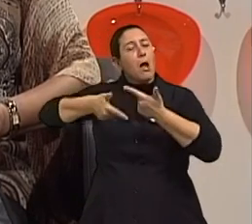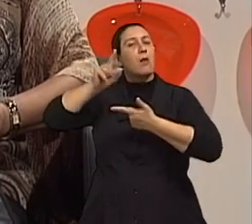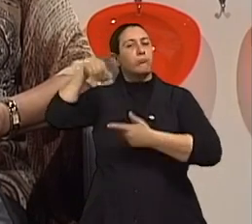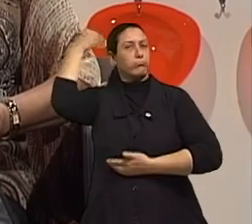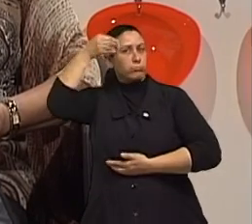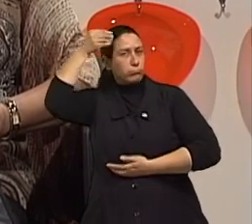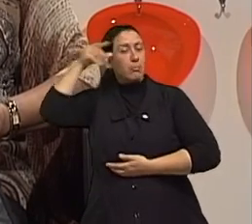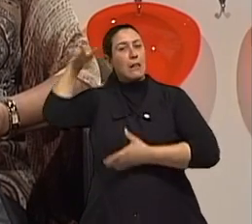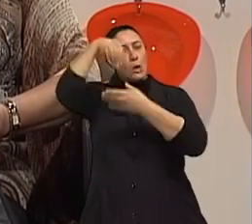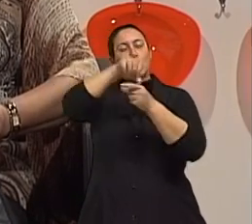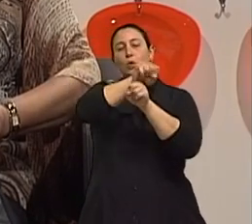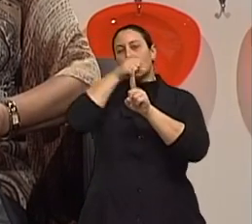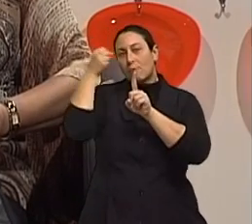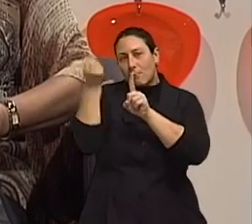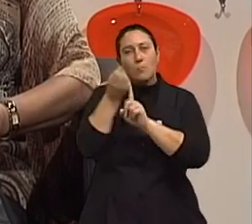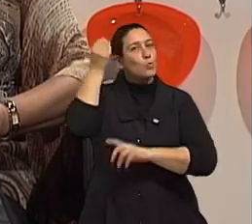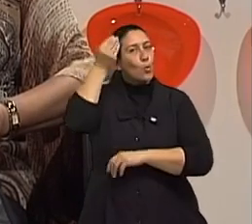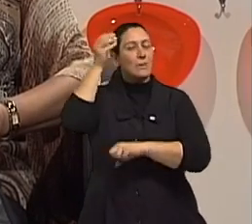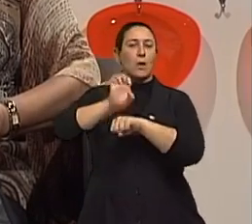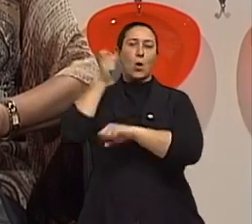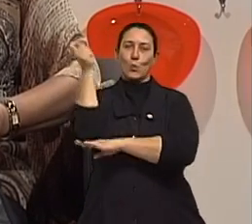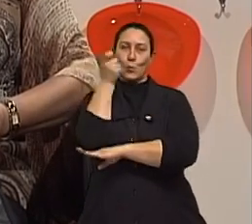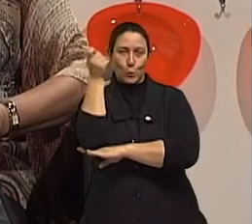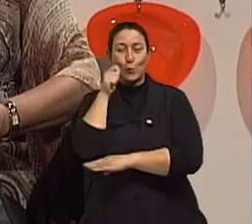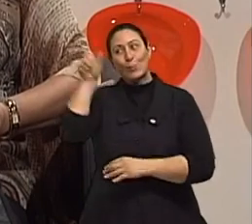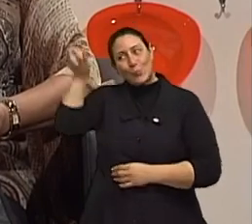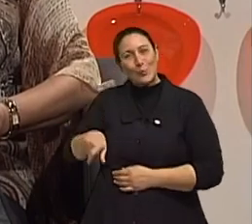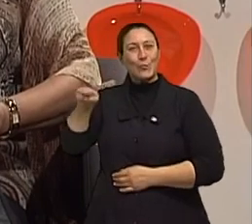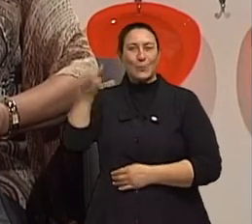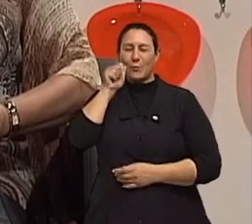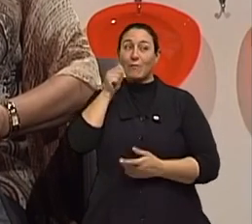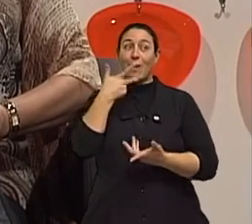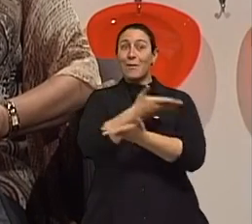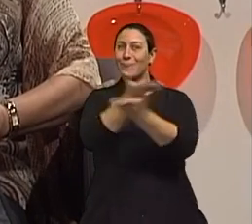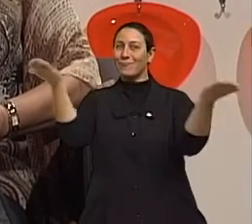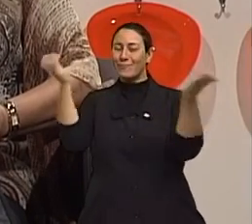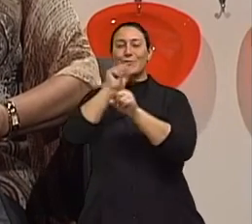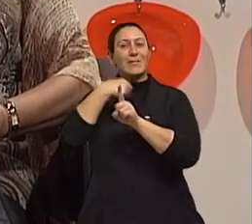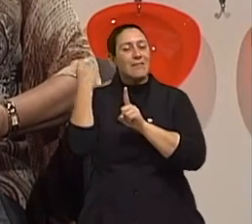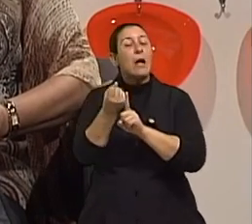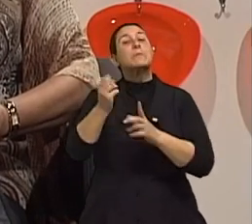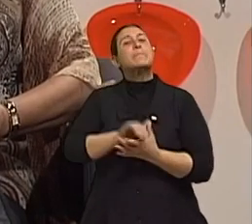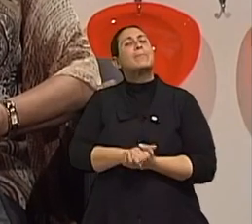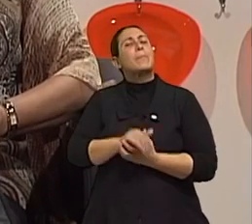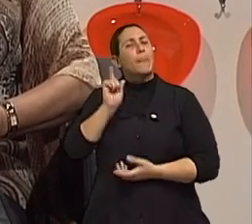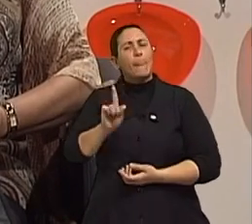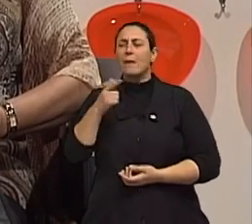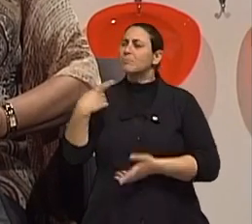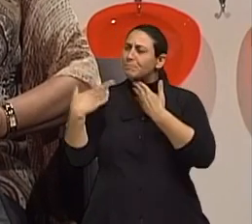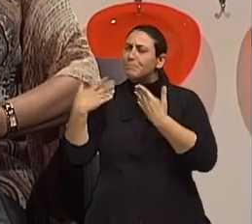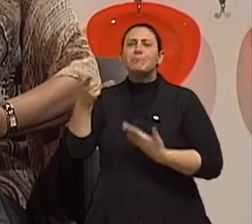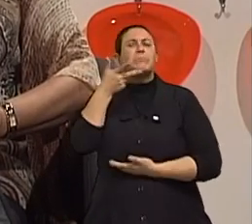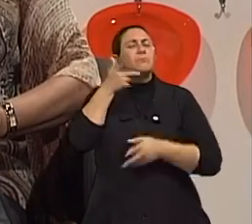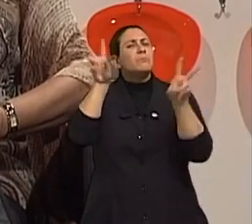Sociedade de Psicologia do Estado do Rio Grande do Sul, nossa grande sociedade. Doutora, a gente falava exatamente